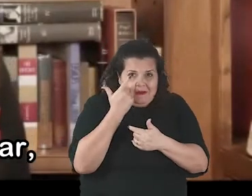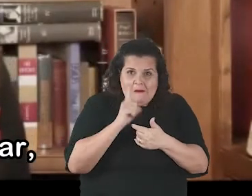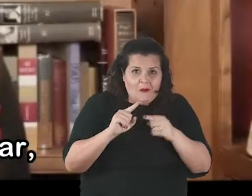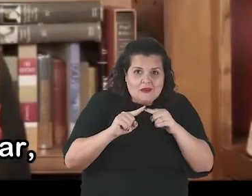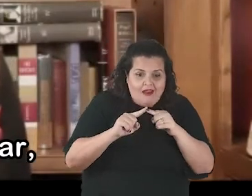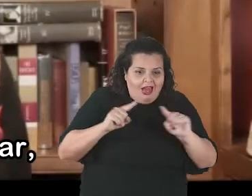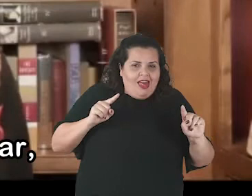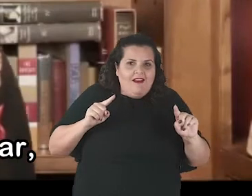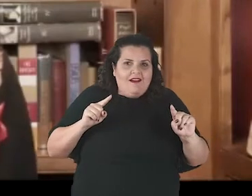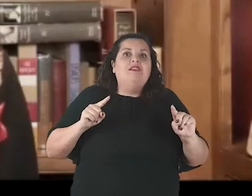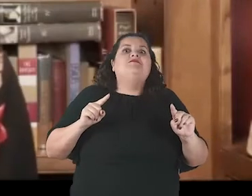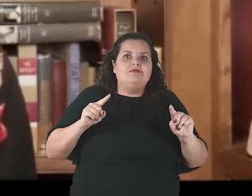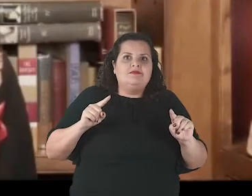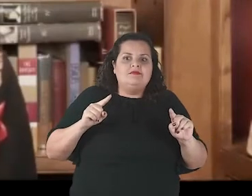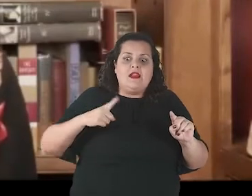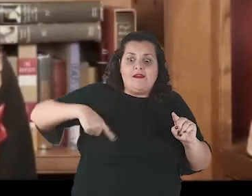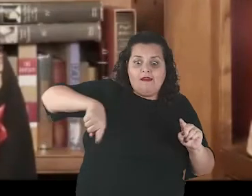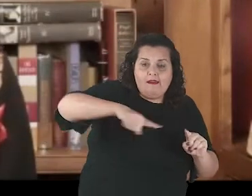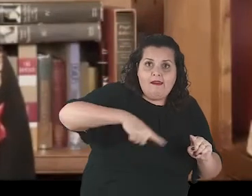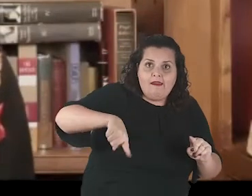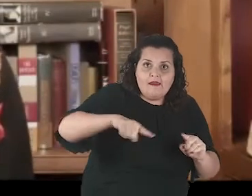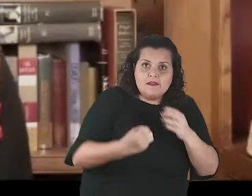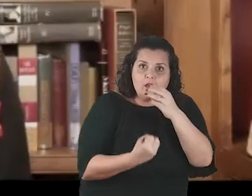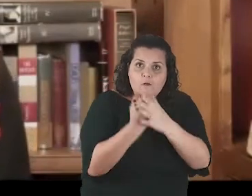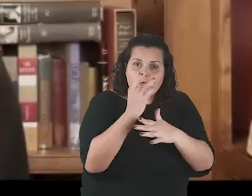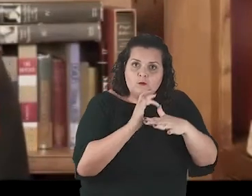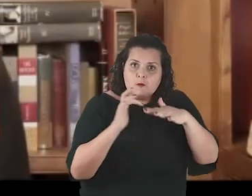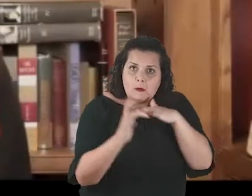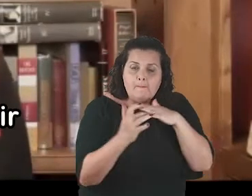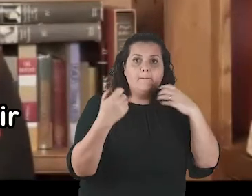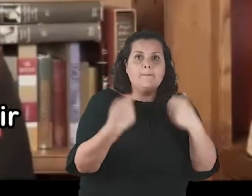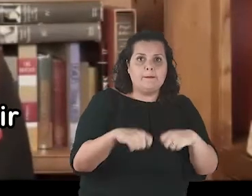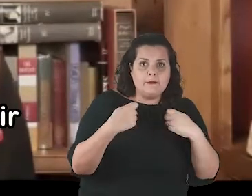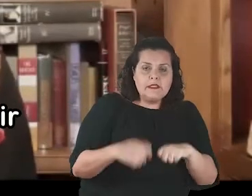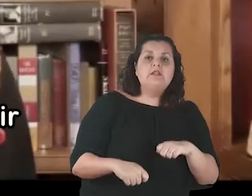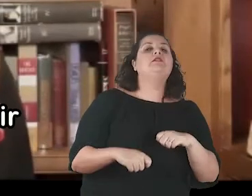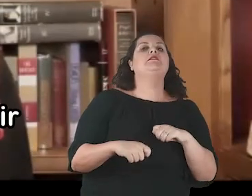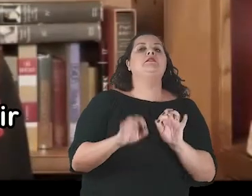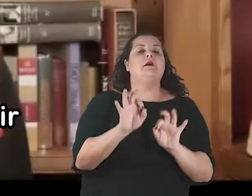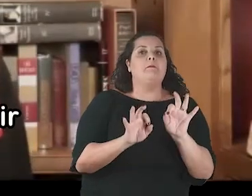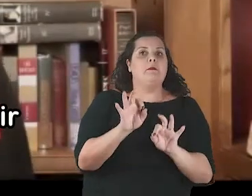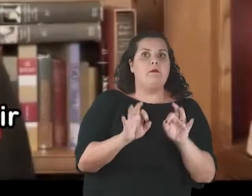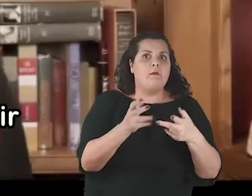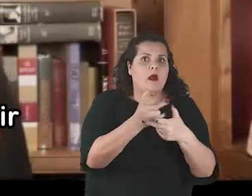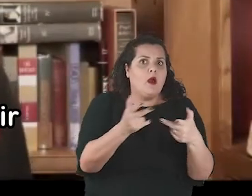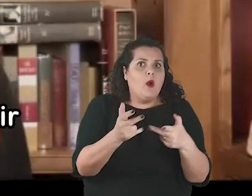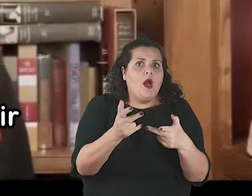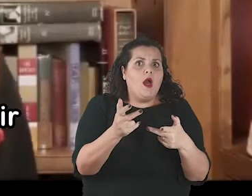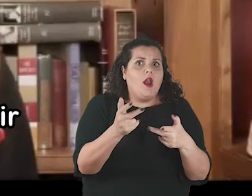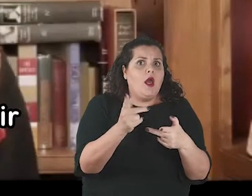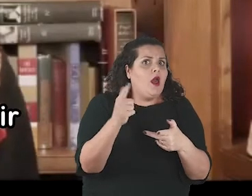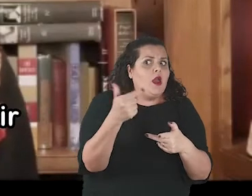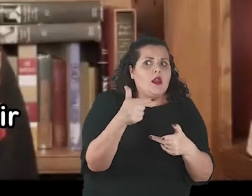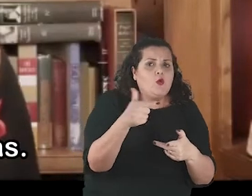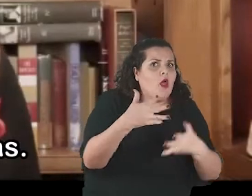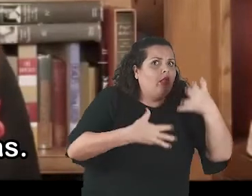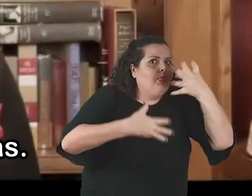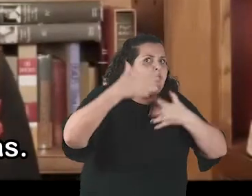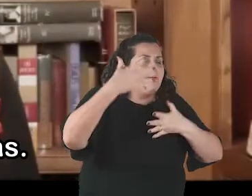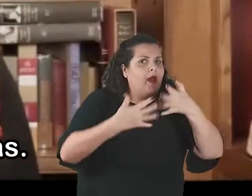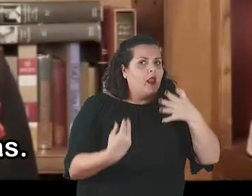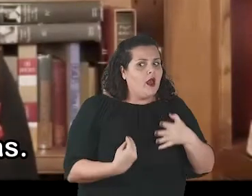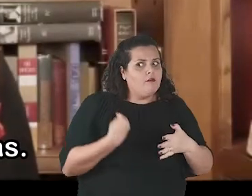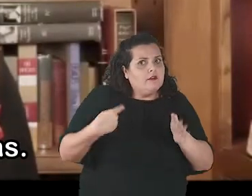dificuldade de escapar, o comentário geral insiste que os Estados-partes devem garantir um ambiente